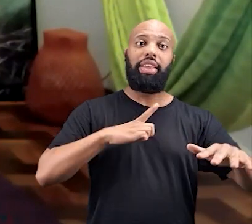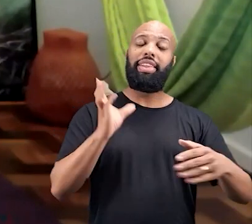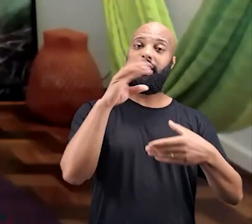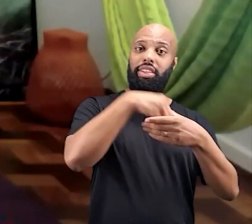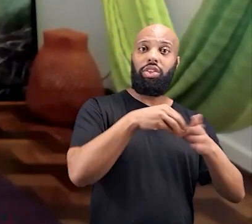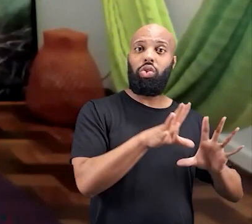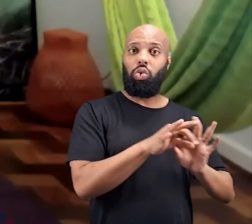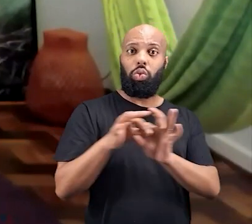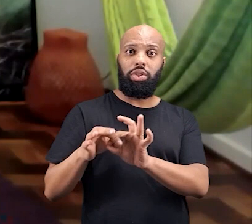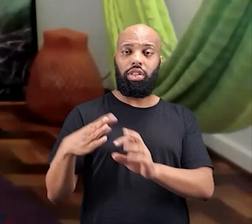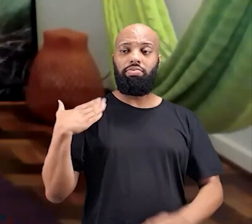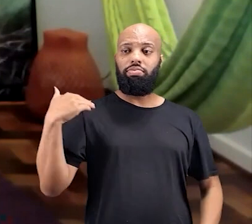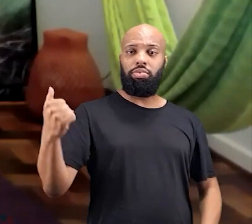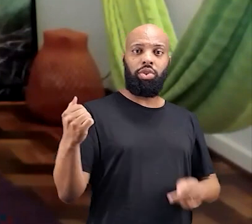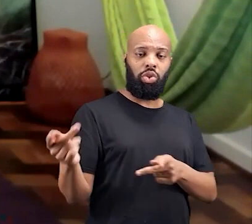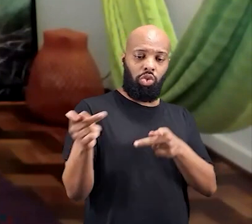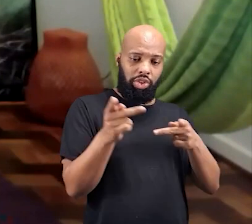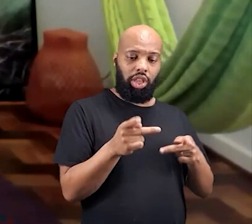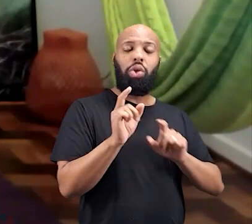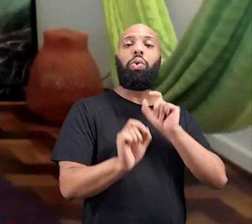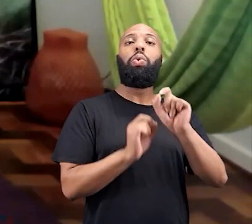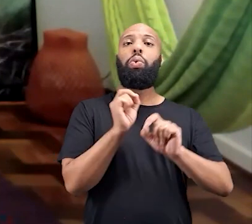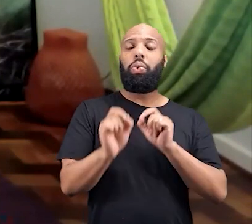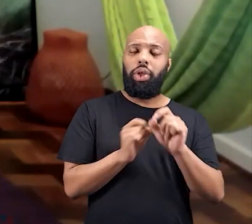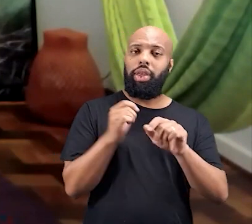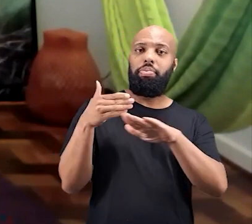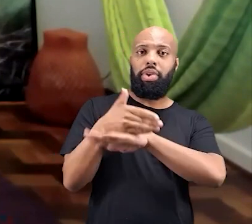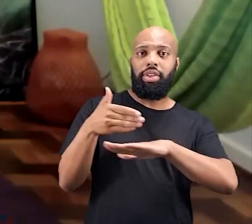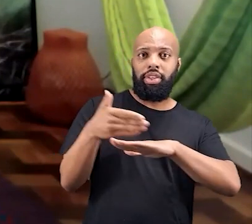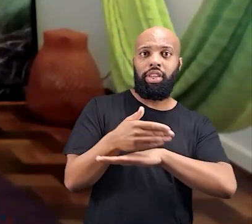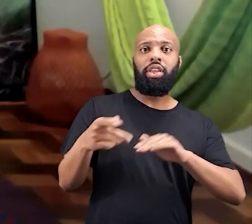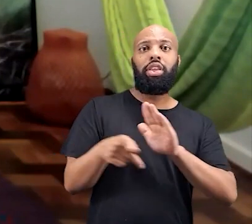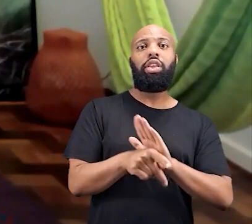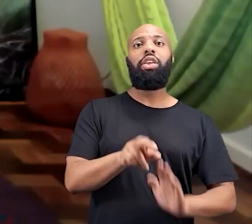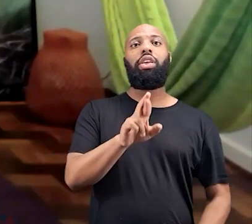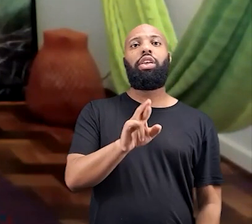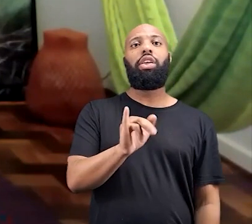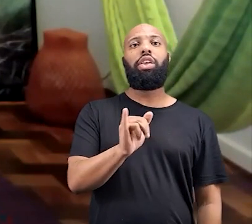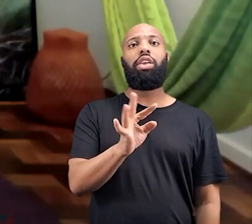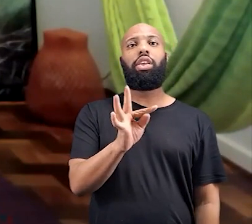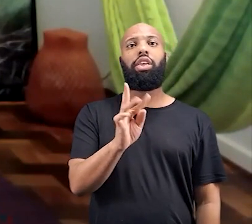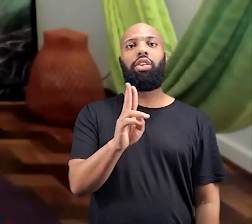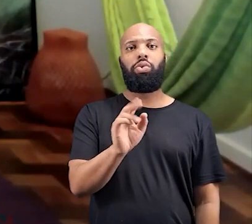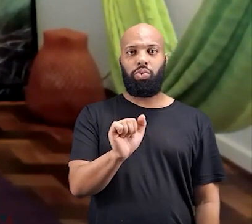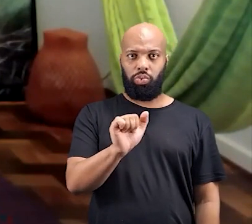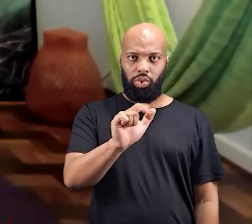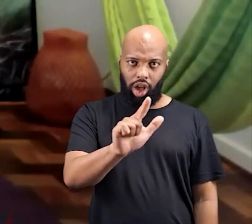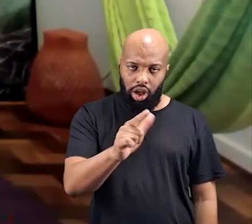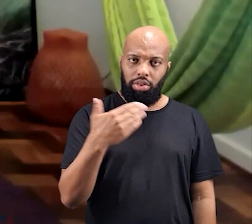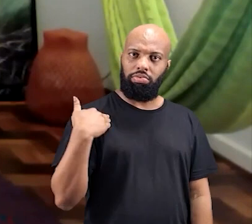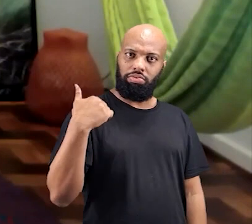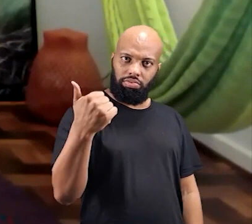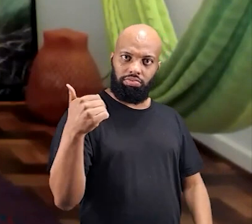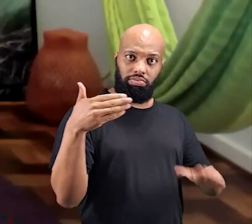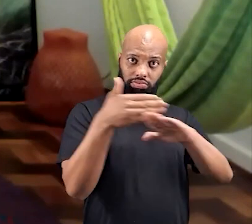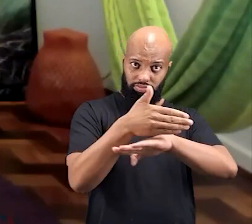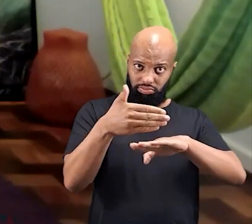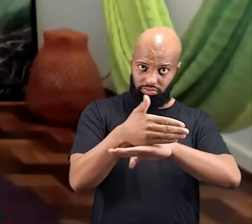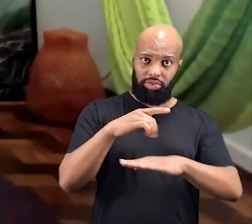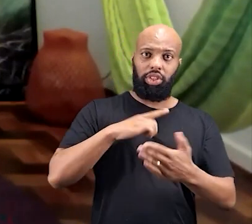E, dentro desse contexto, eu fui convidada para participar de um ritual chamado